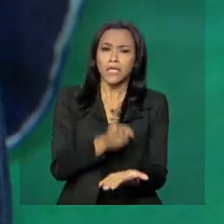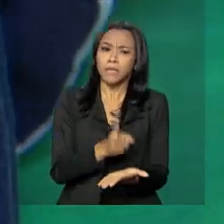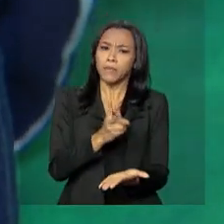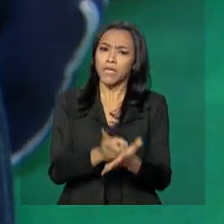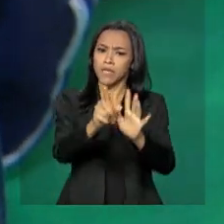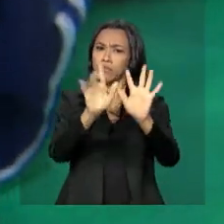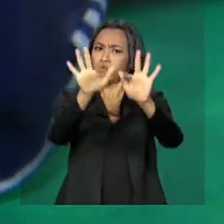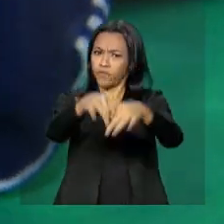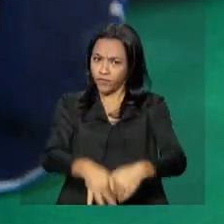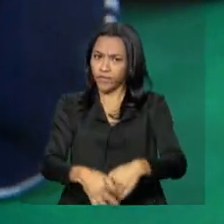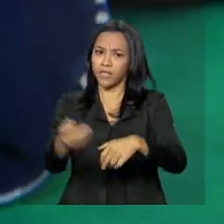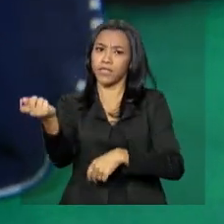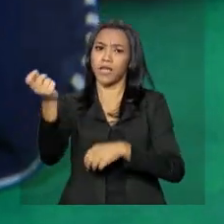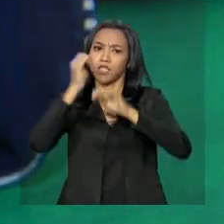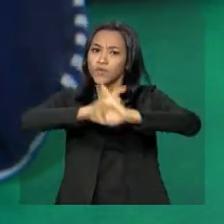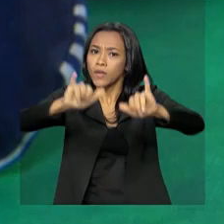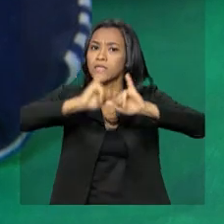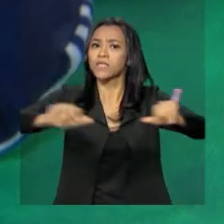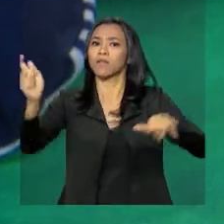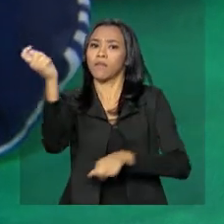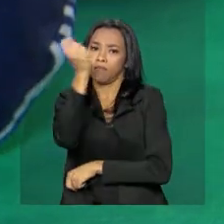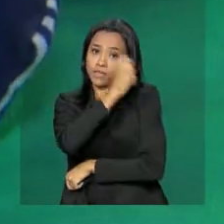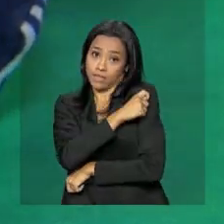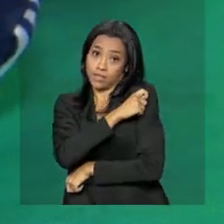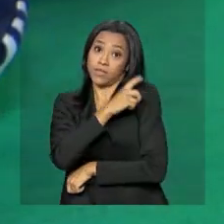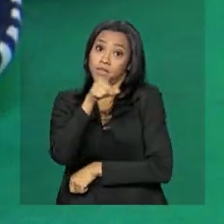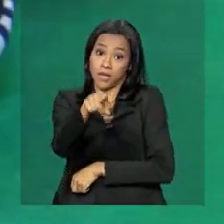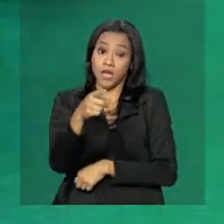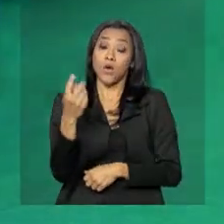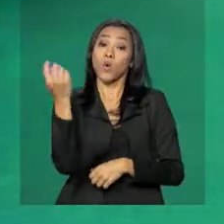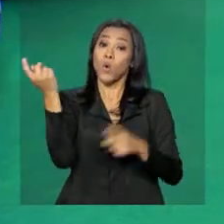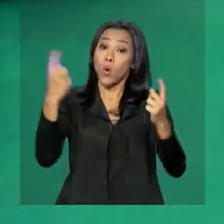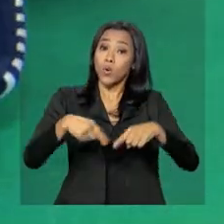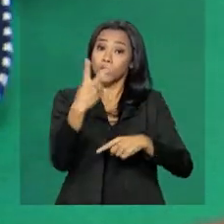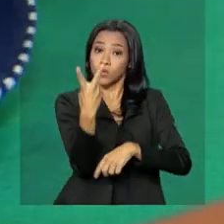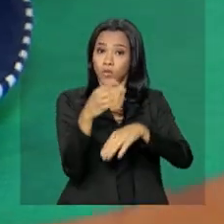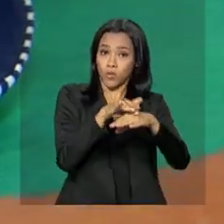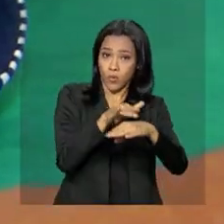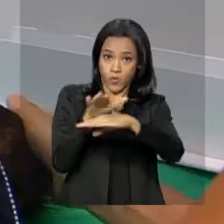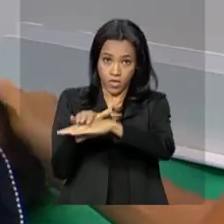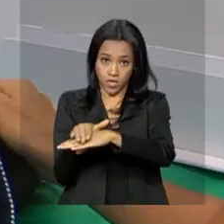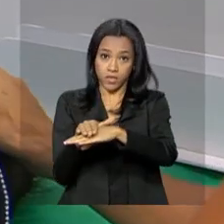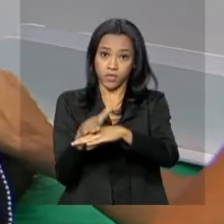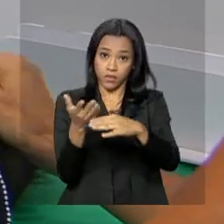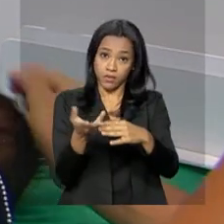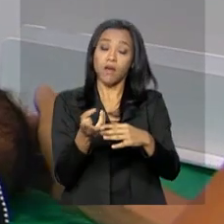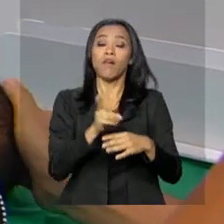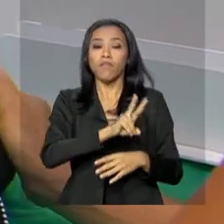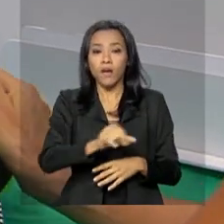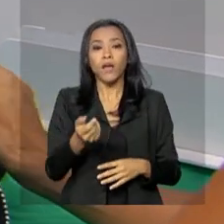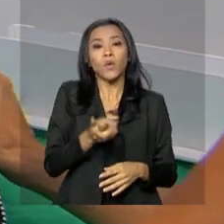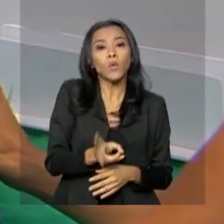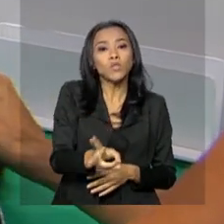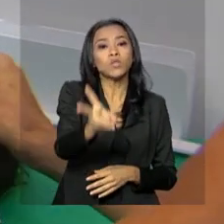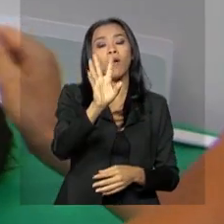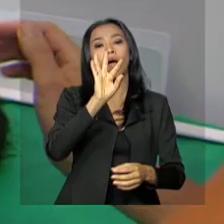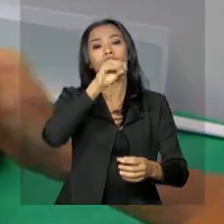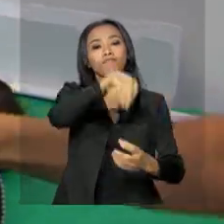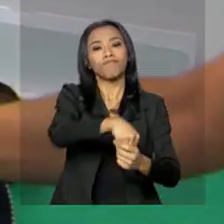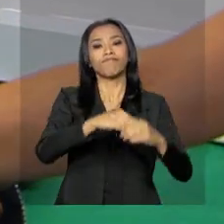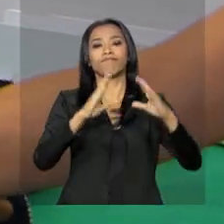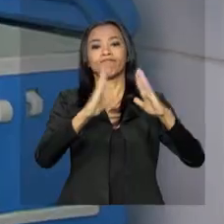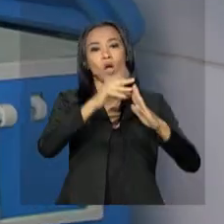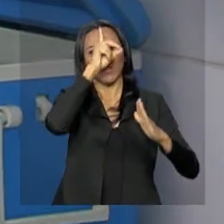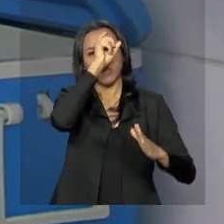término da campanha nacional de vacinação, as vacinas contra a poliomielite e o sarampo vão estar disponíveis em todos